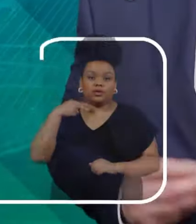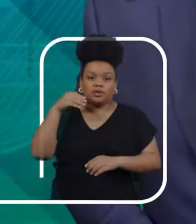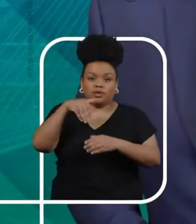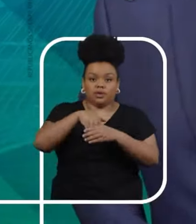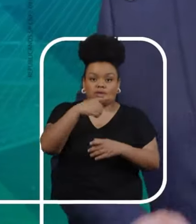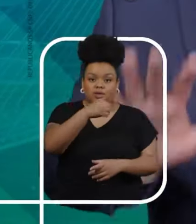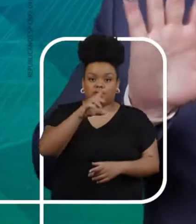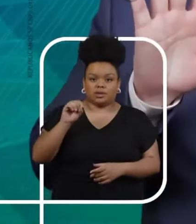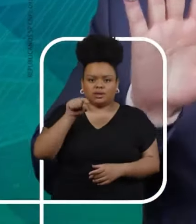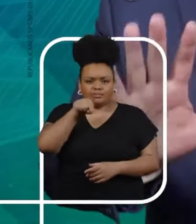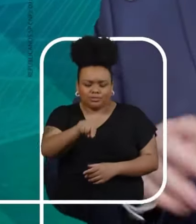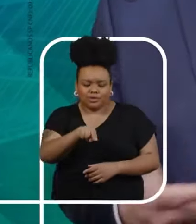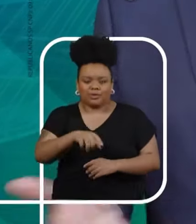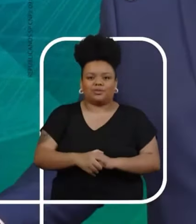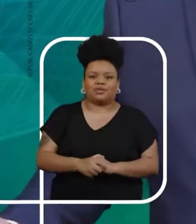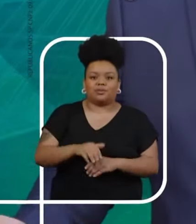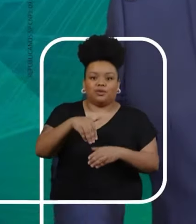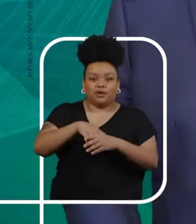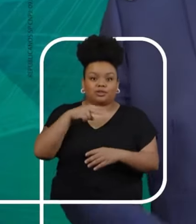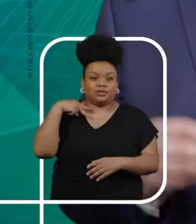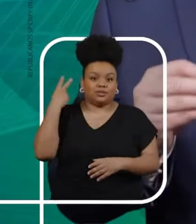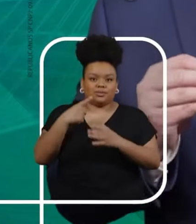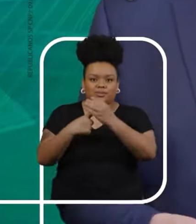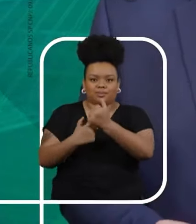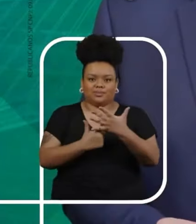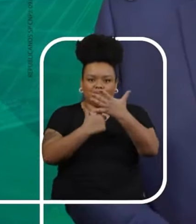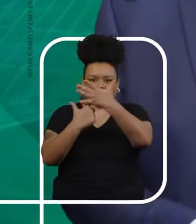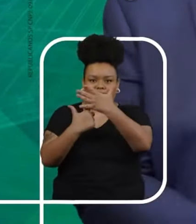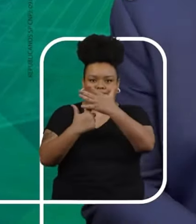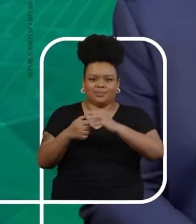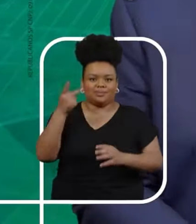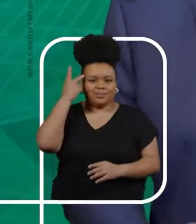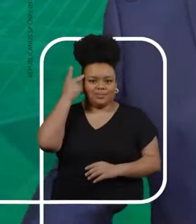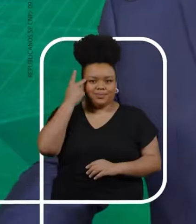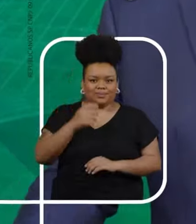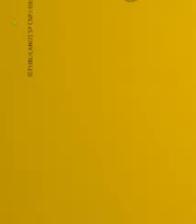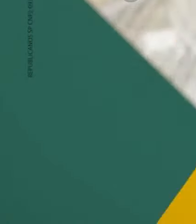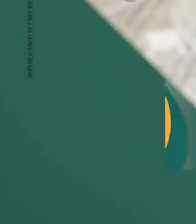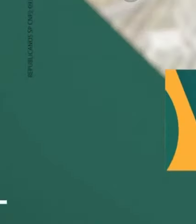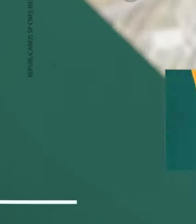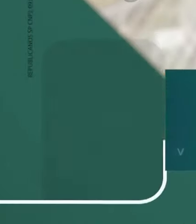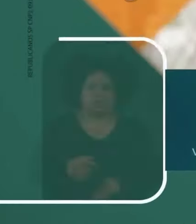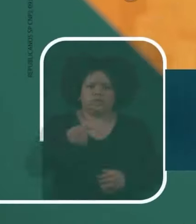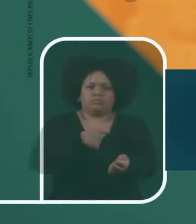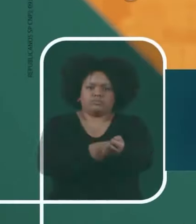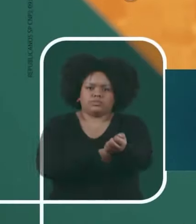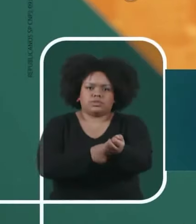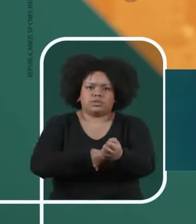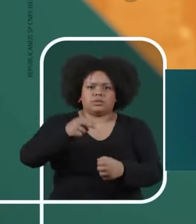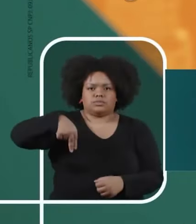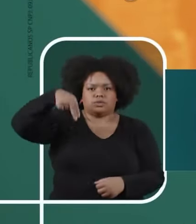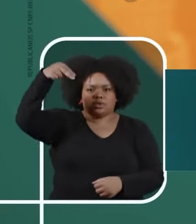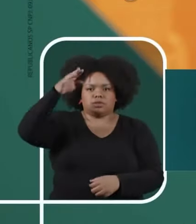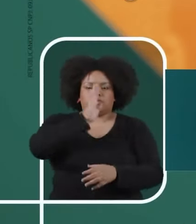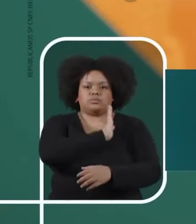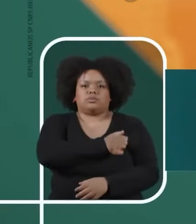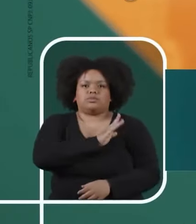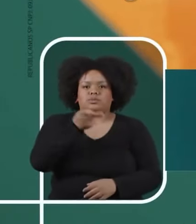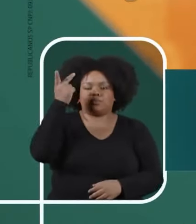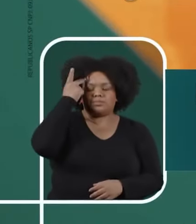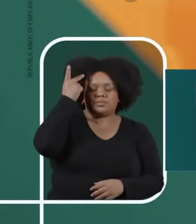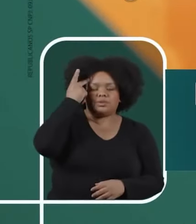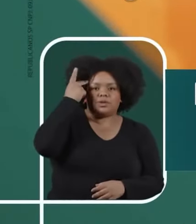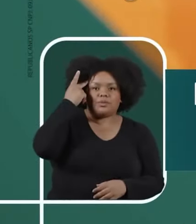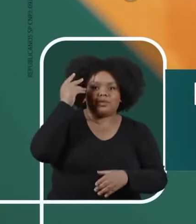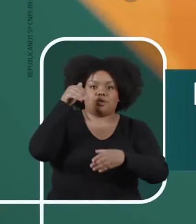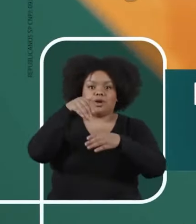Para vereador, vote 10 e confirma. Vote nos vereadores do Republicano de São Paulo. Sangue nordestino, coração paulistano.